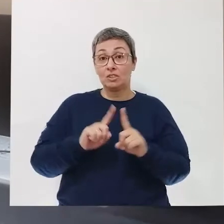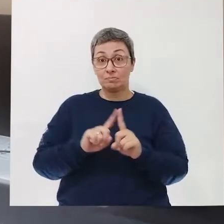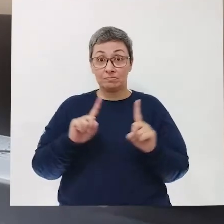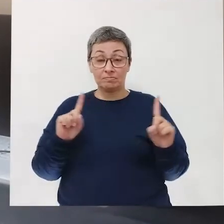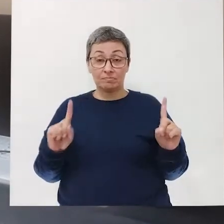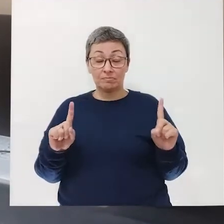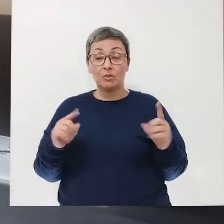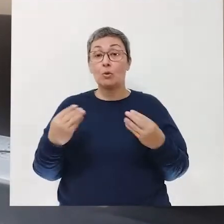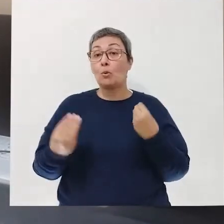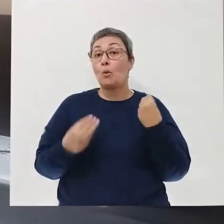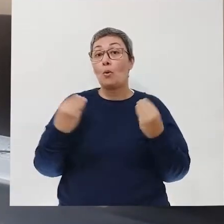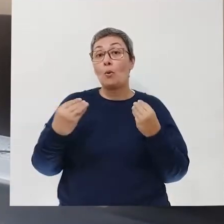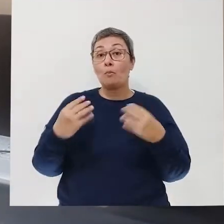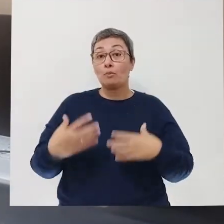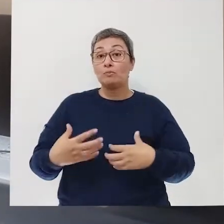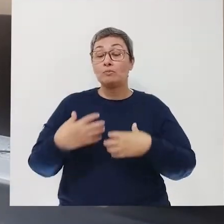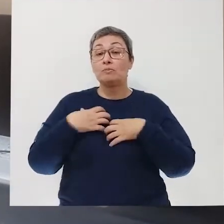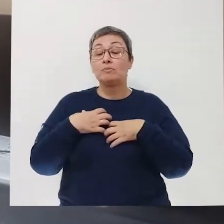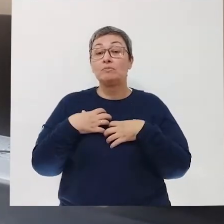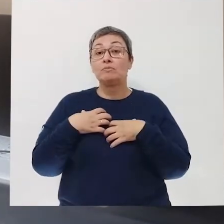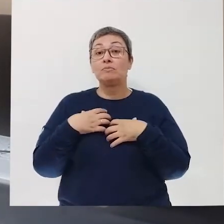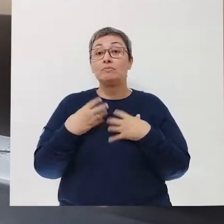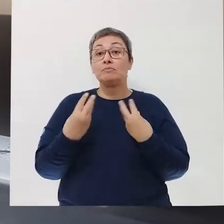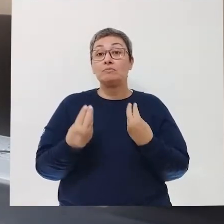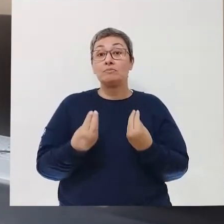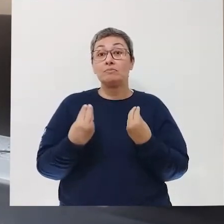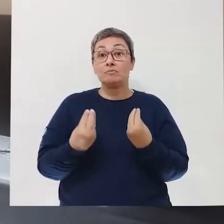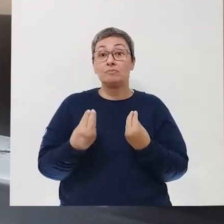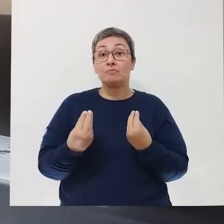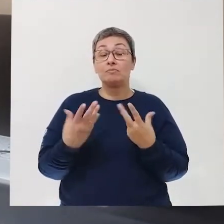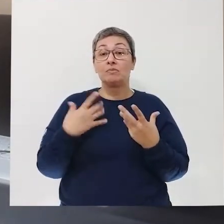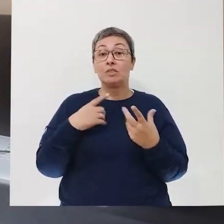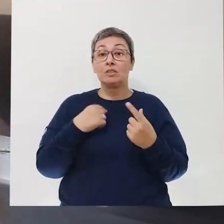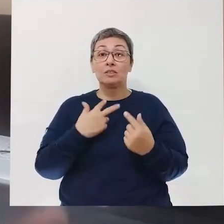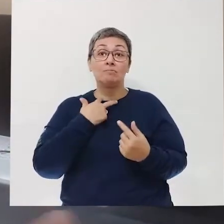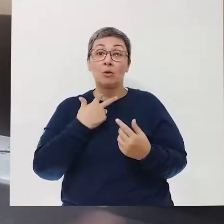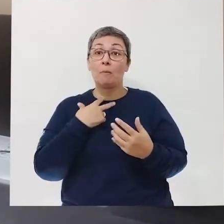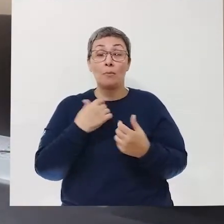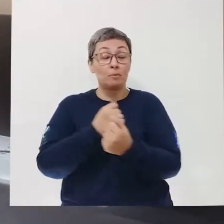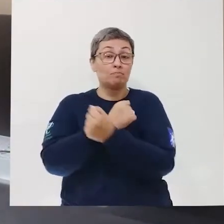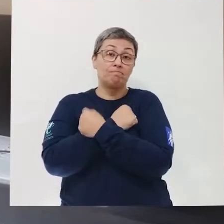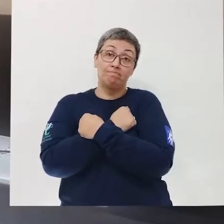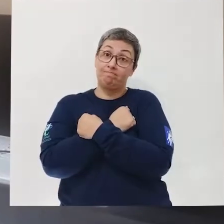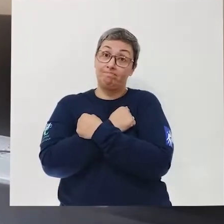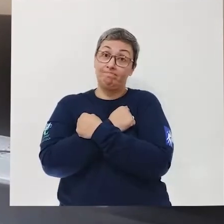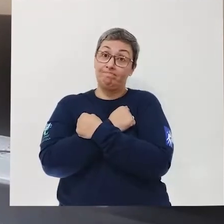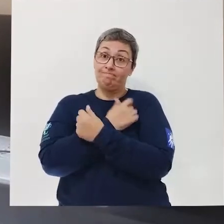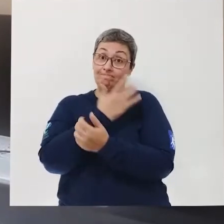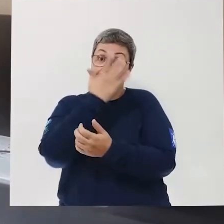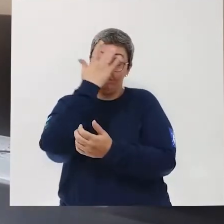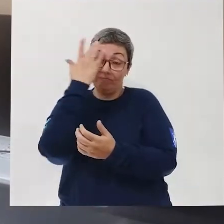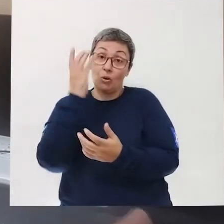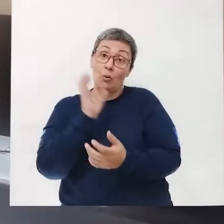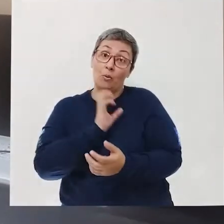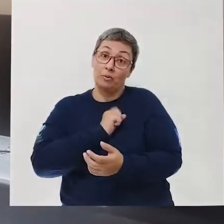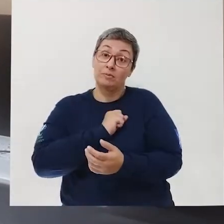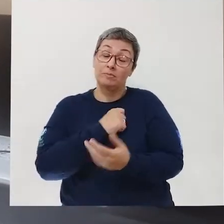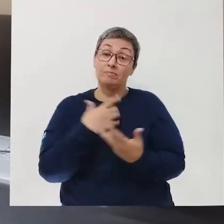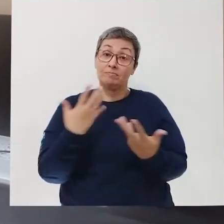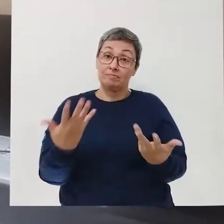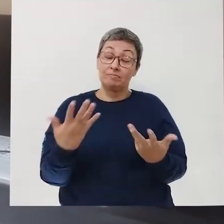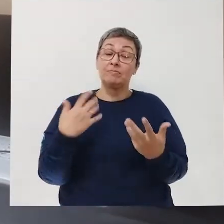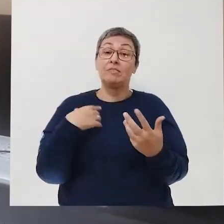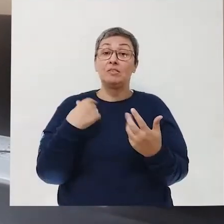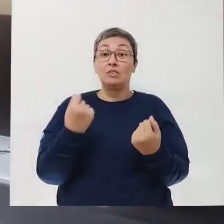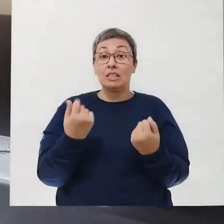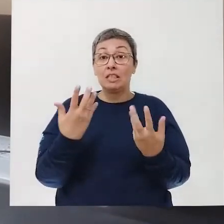pessoas como é que você se sente não podendo abraçar as pessoas que você gostaria de